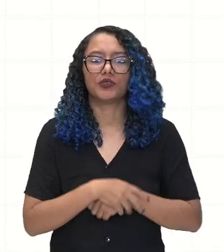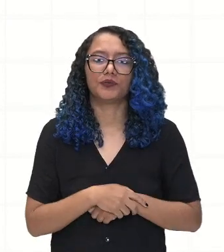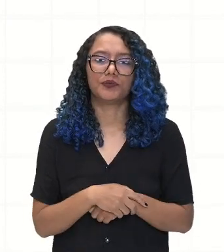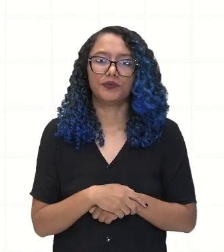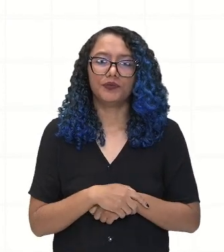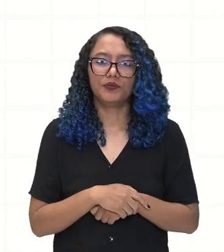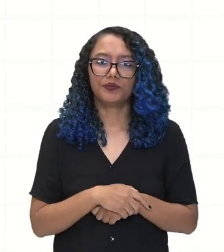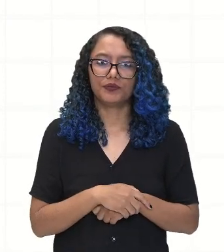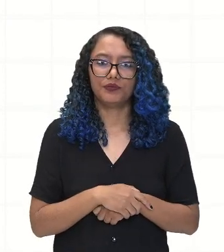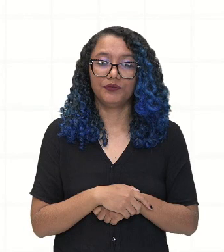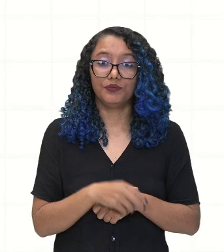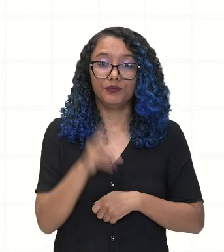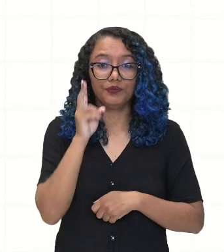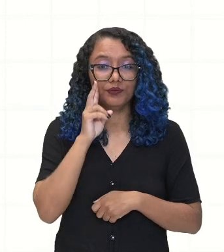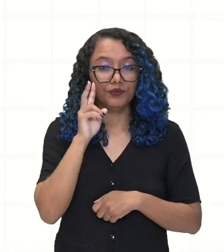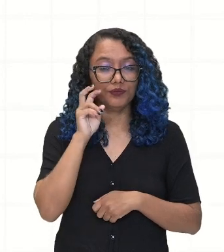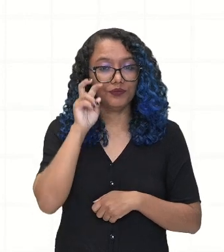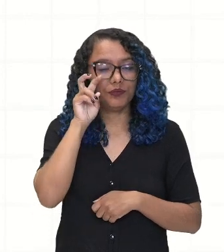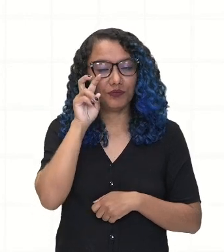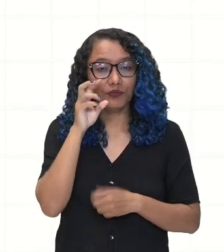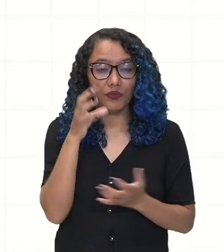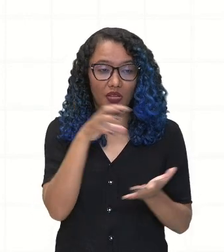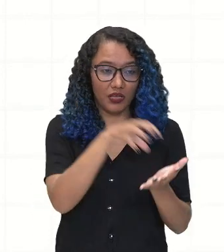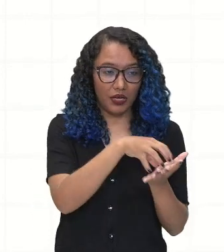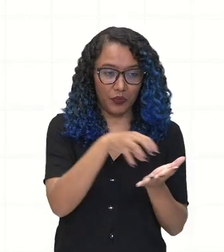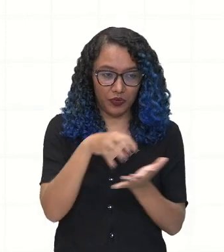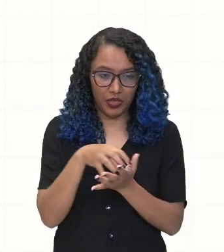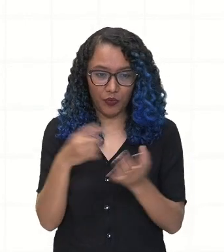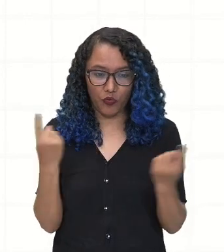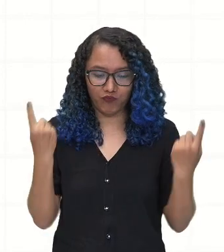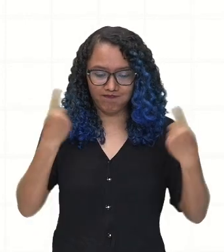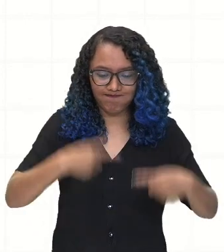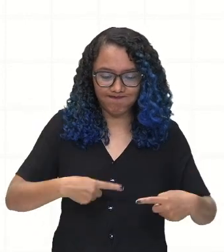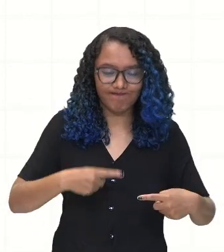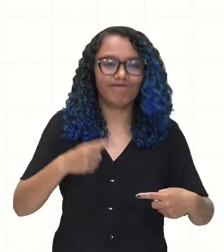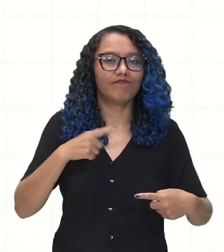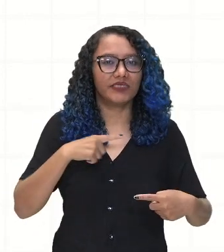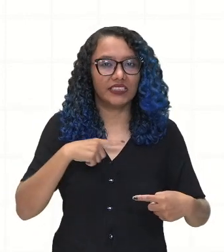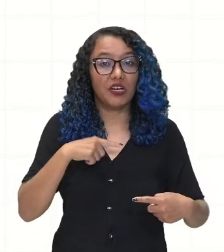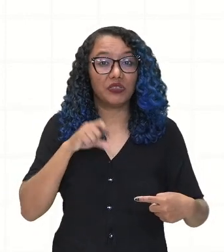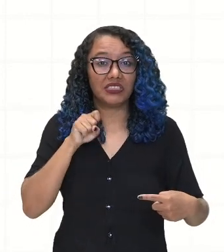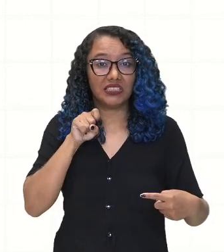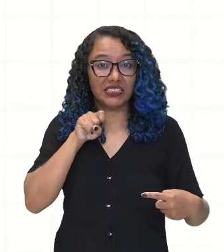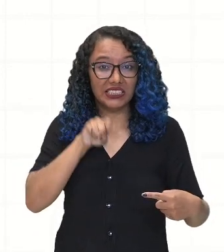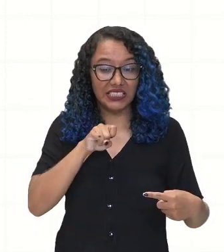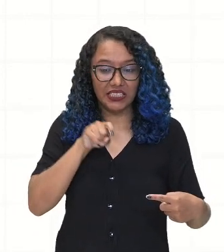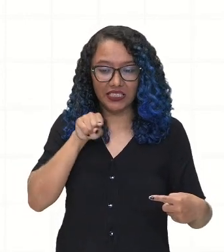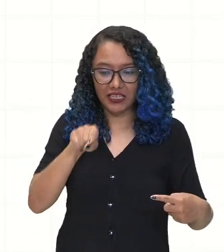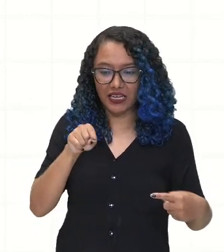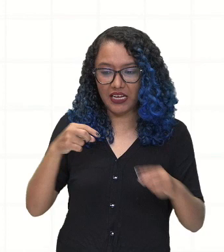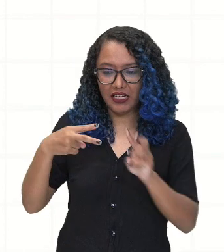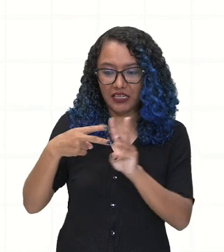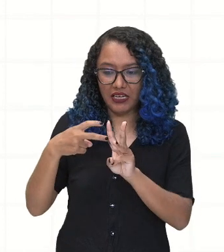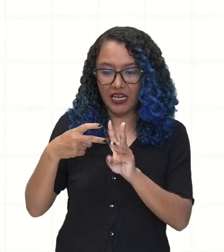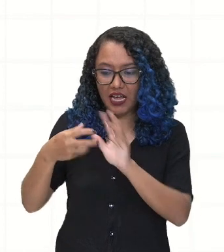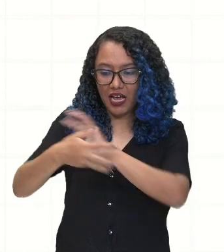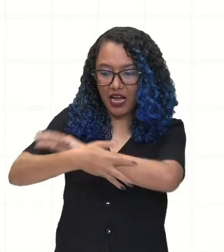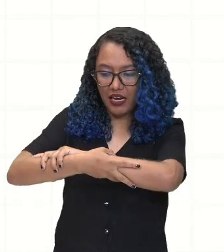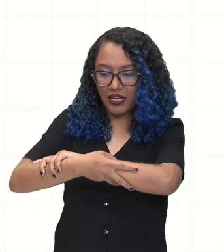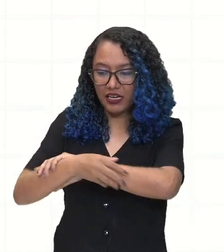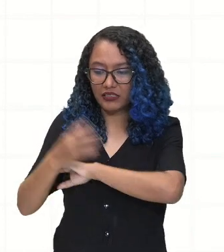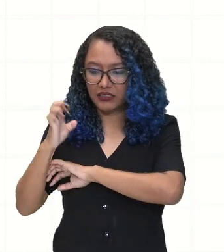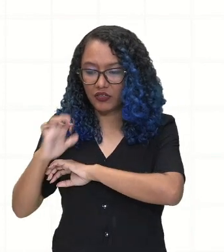tribos, elas tinham ali suas rivalidades. Então, quando uma tribo indígena se aliava ao europeu, a intenção era o quê?